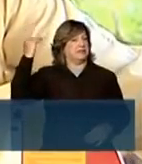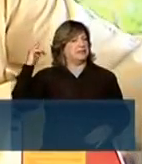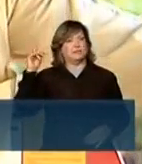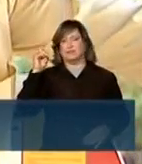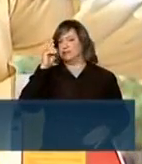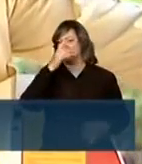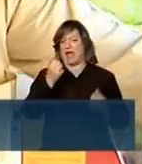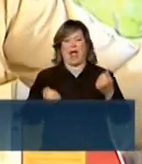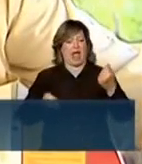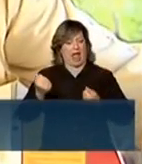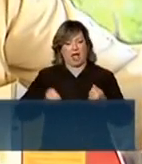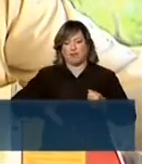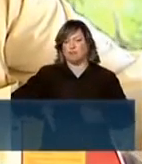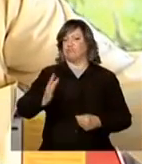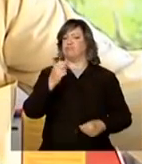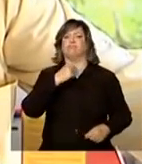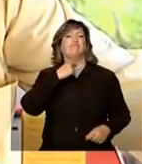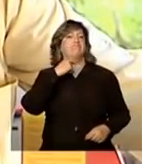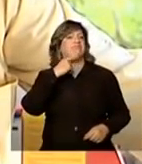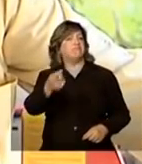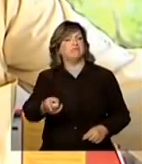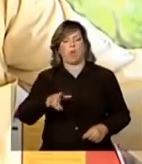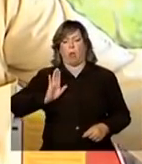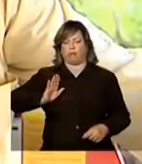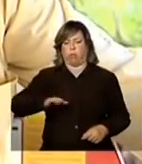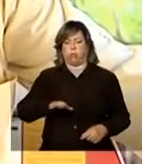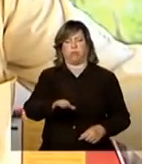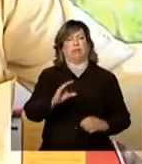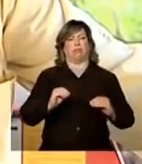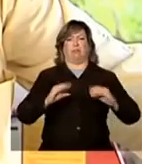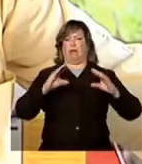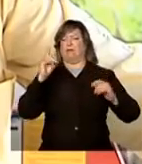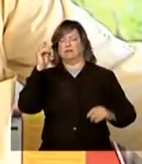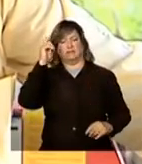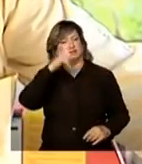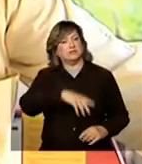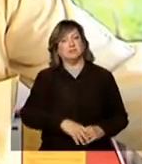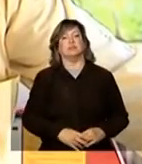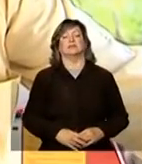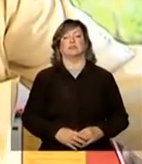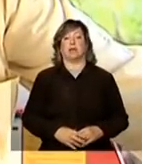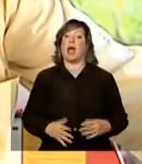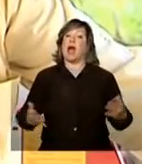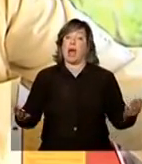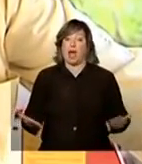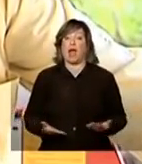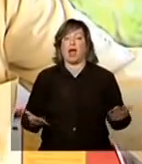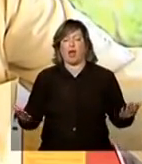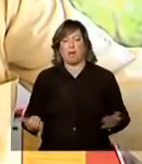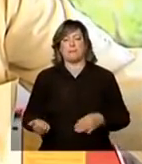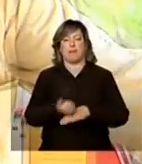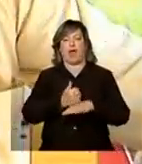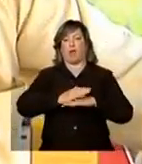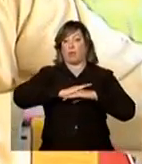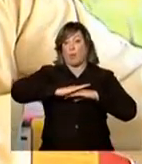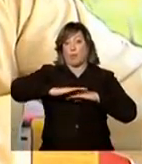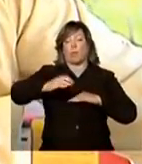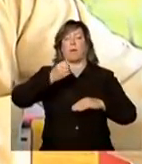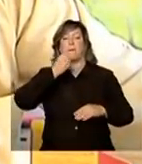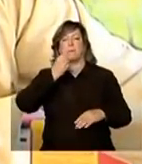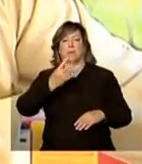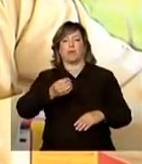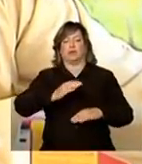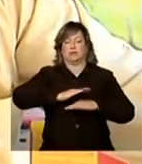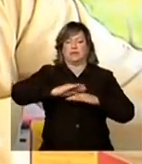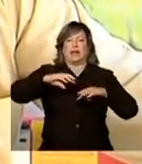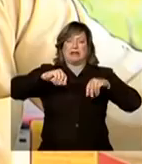passava carro aqui nesse trecho, não. Estava muito complicado, né? Aí agora deu uma melhorada boa. A estrada é